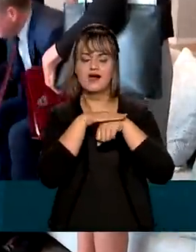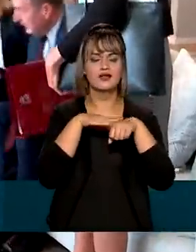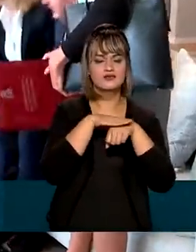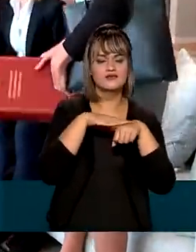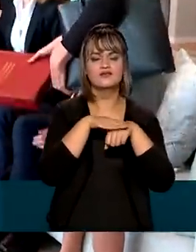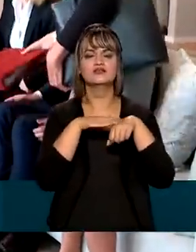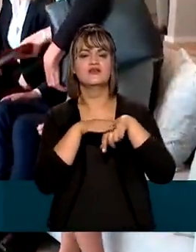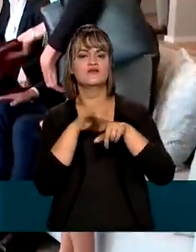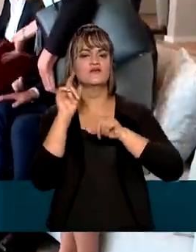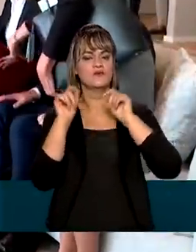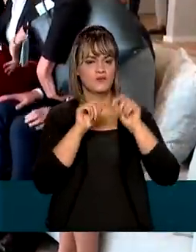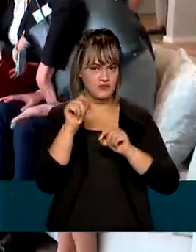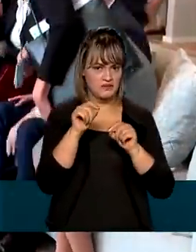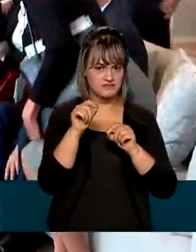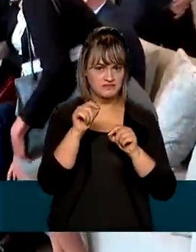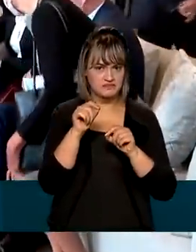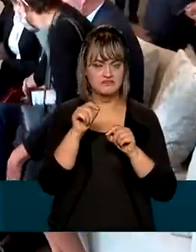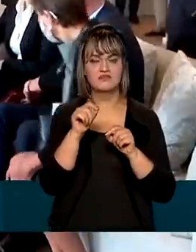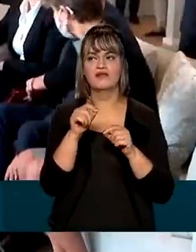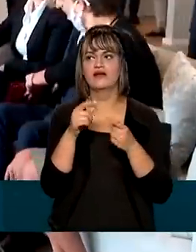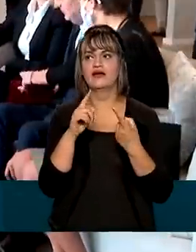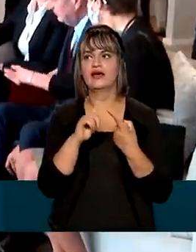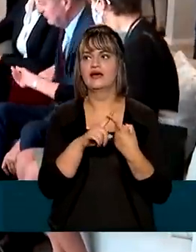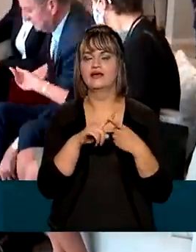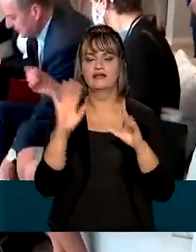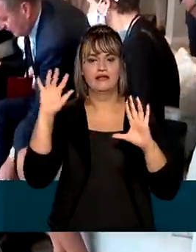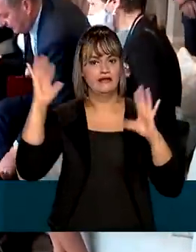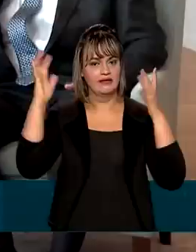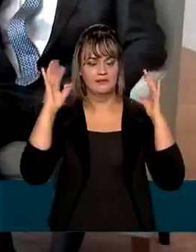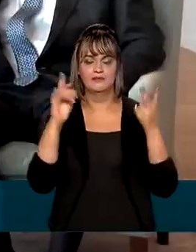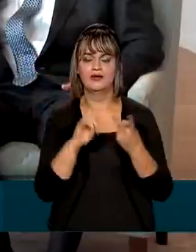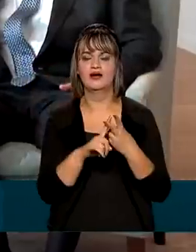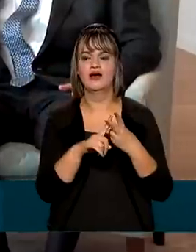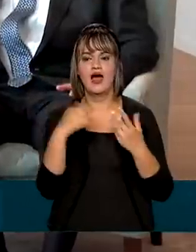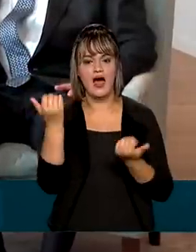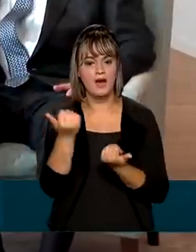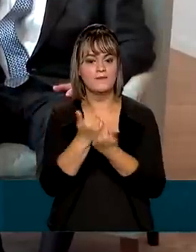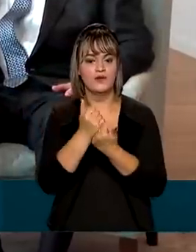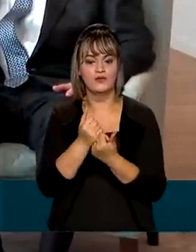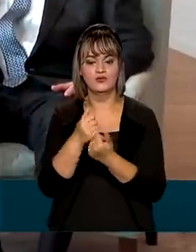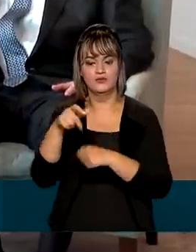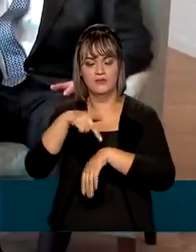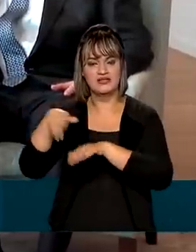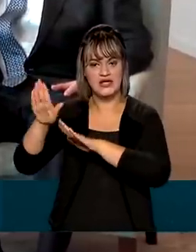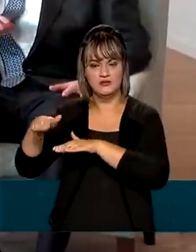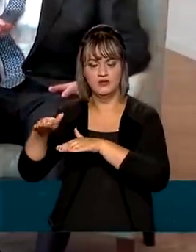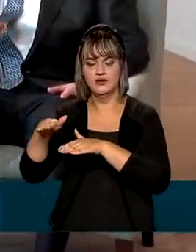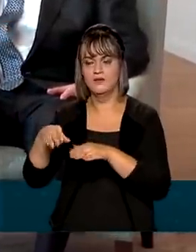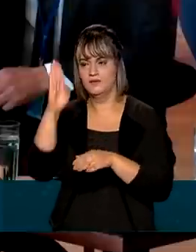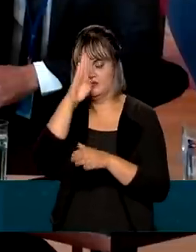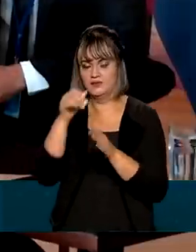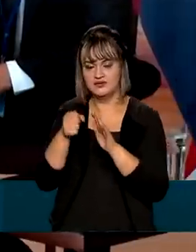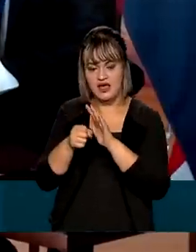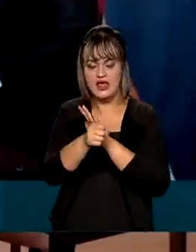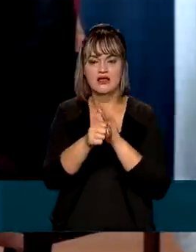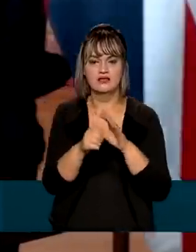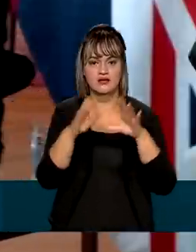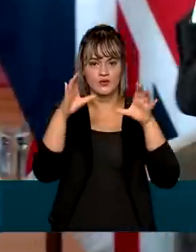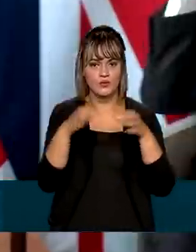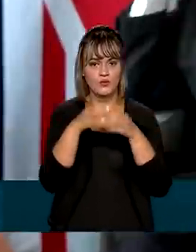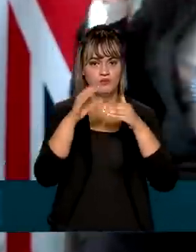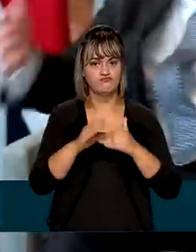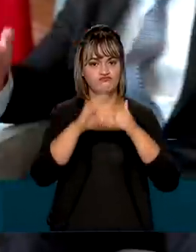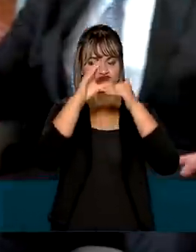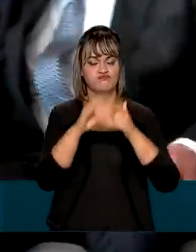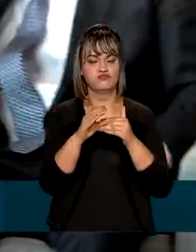entre os representantes dos dois países, pautas climáticas, o apoio do Reino Unido à entrada do Brasil na Organização para a